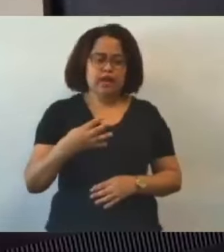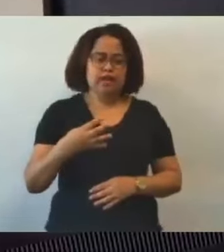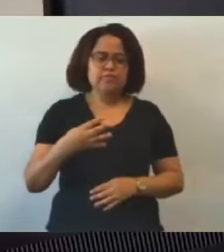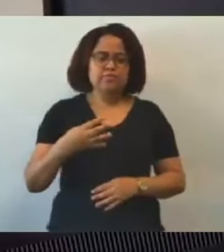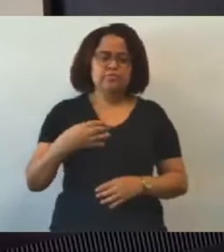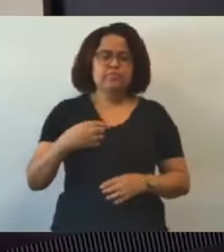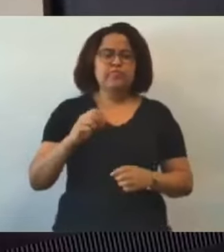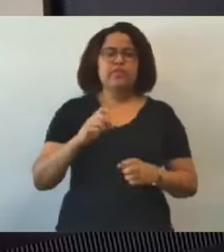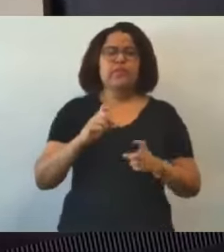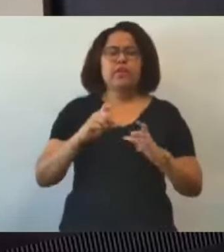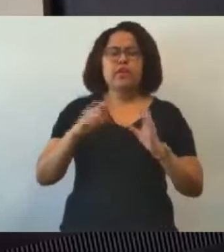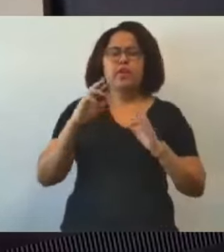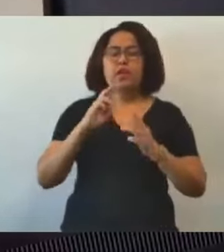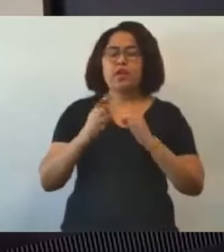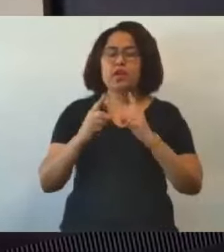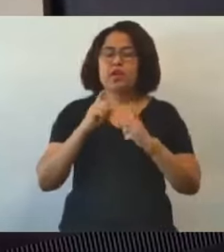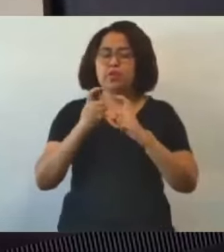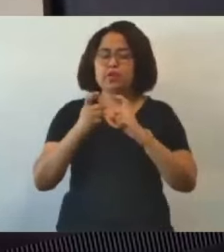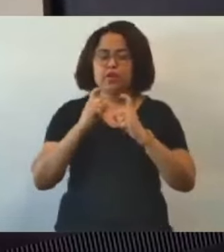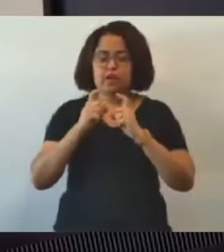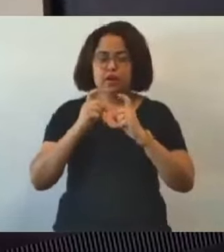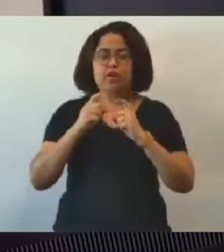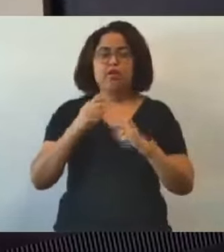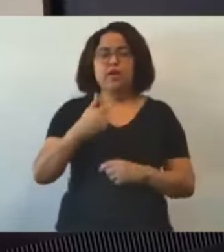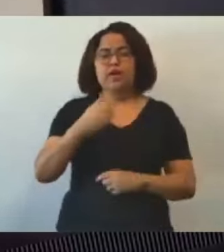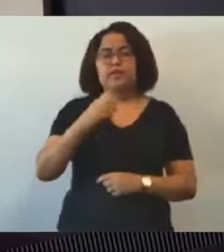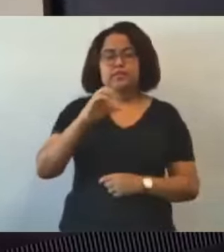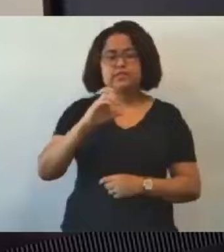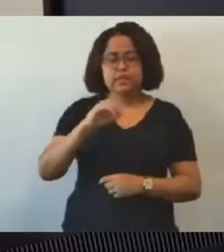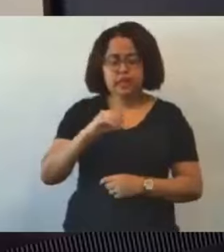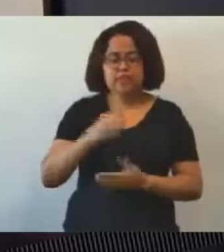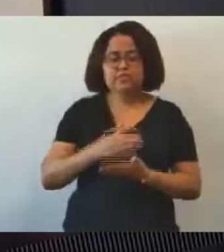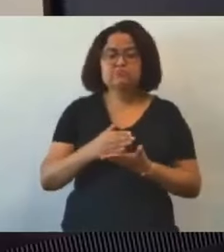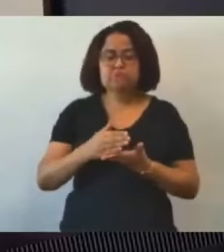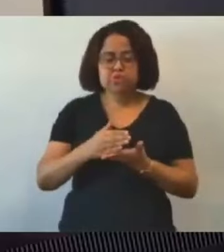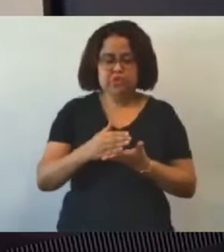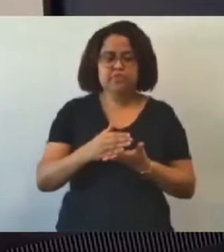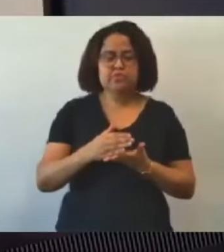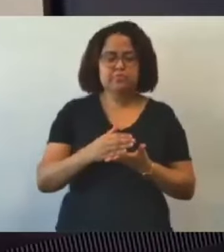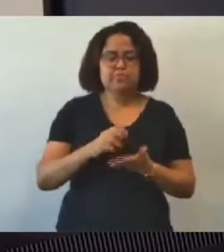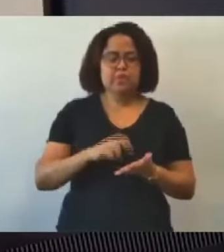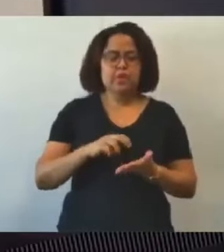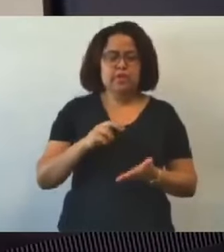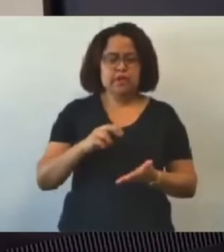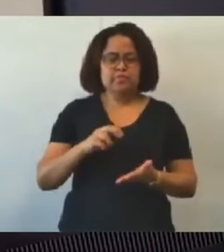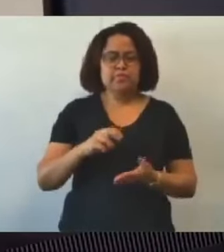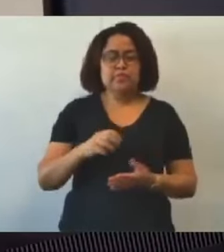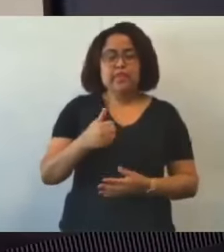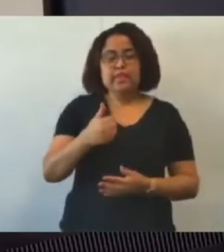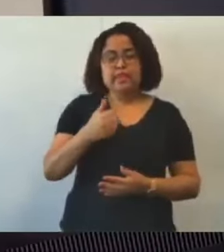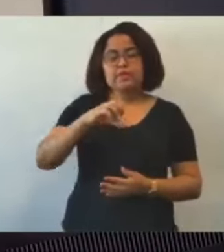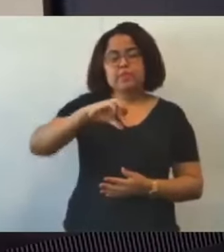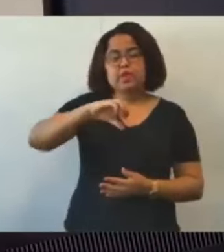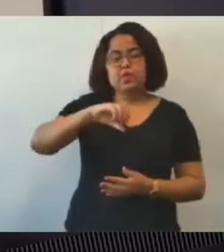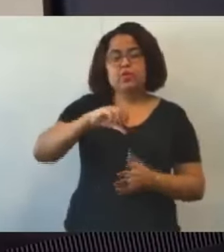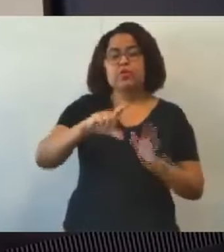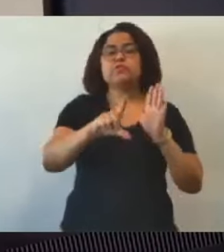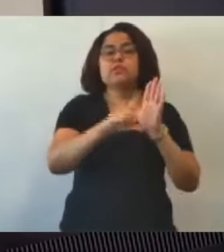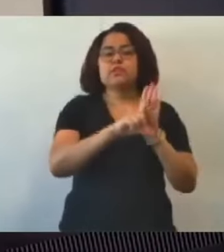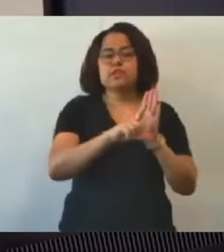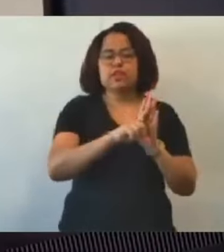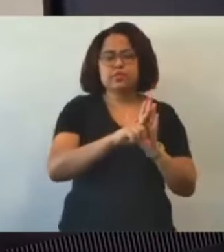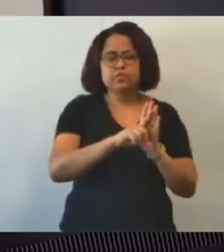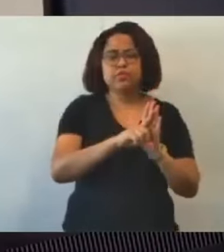setembro de 2024, 10 horas, início. 4ª sessão legislativa, 19ª legislatura,